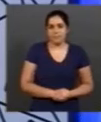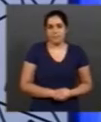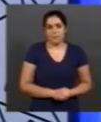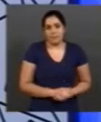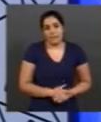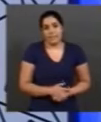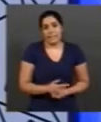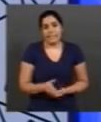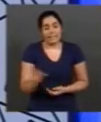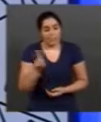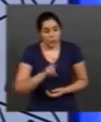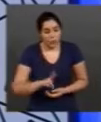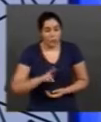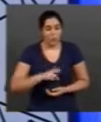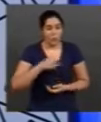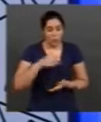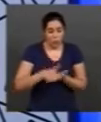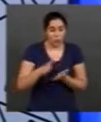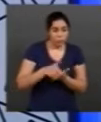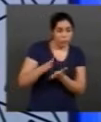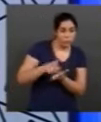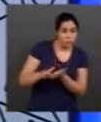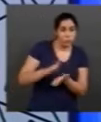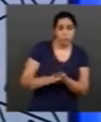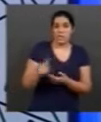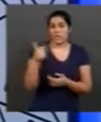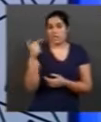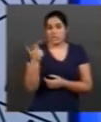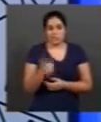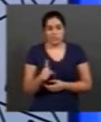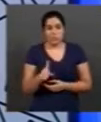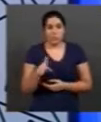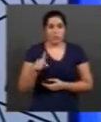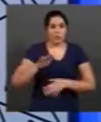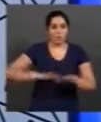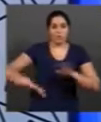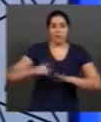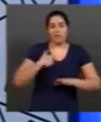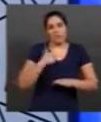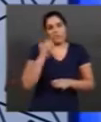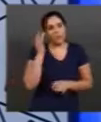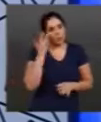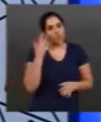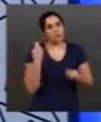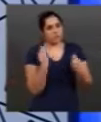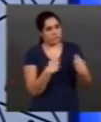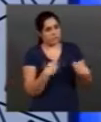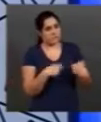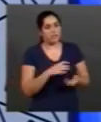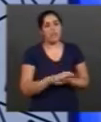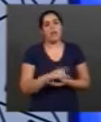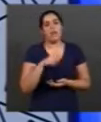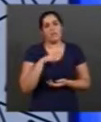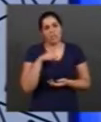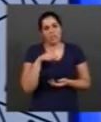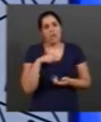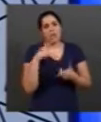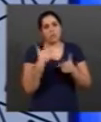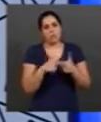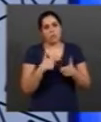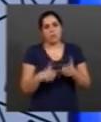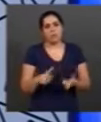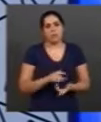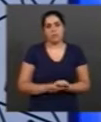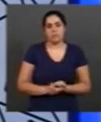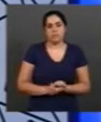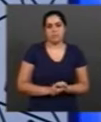exagerada, sem o cuidado que eu acho que deveria ter, a gente começa a ter problemas de ressecamento de nascentes, isso